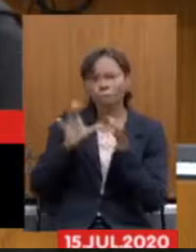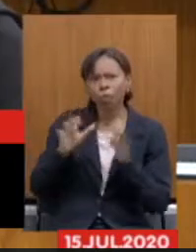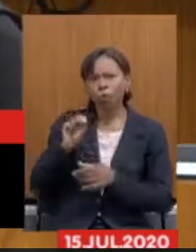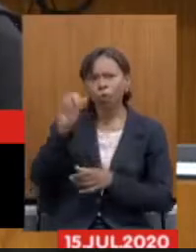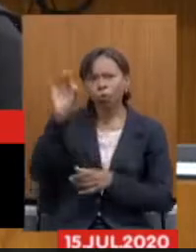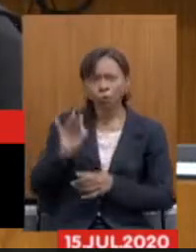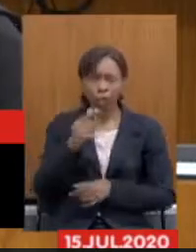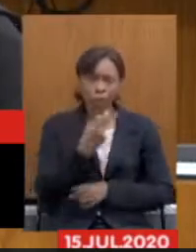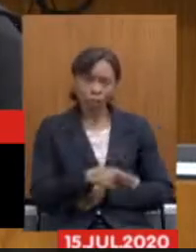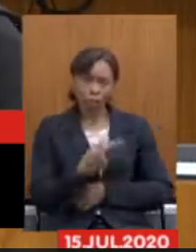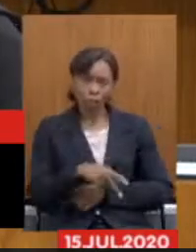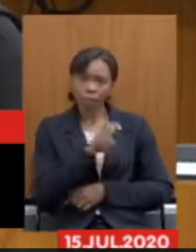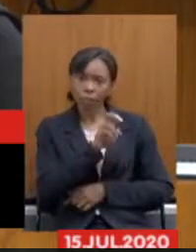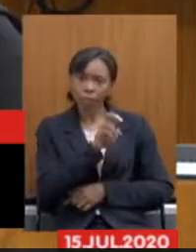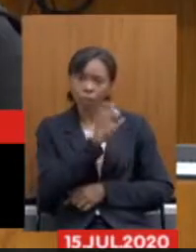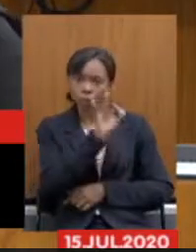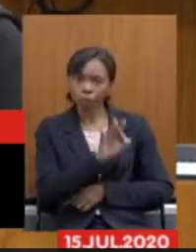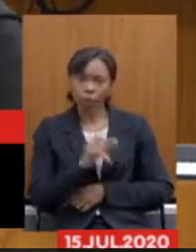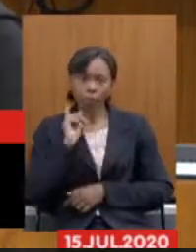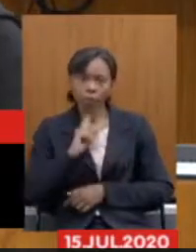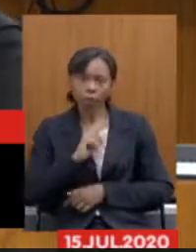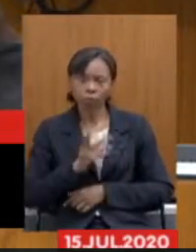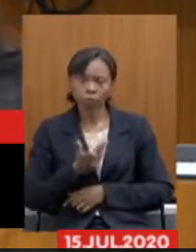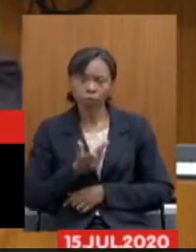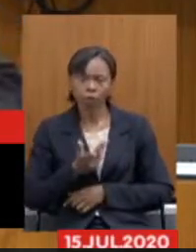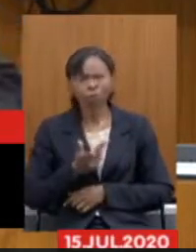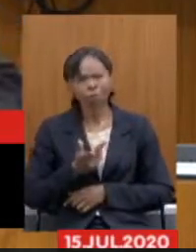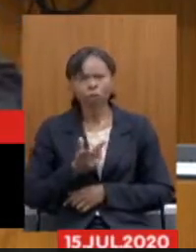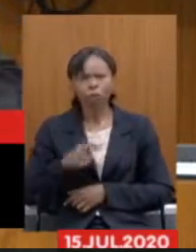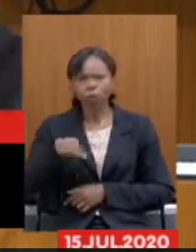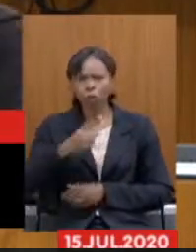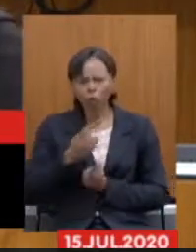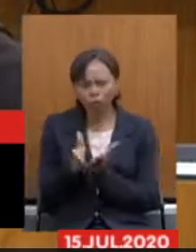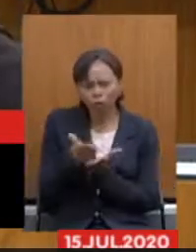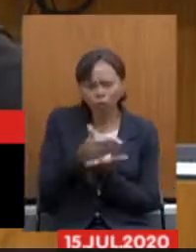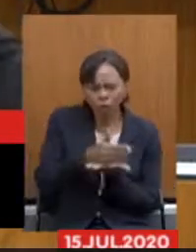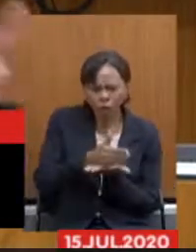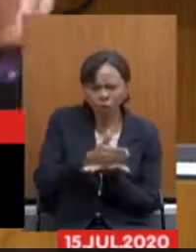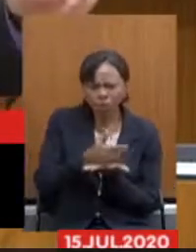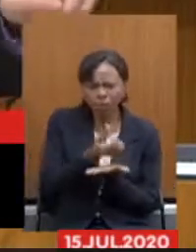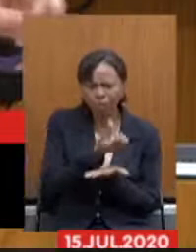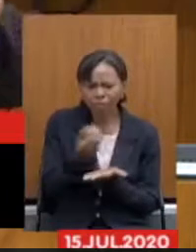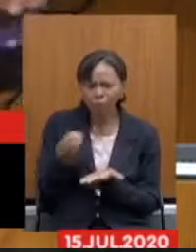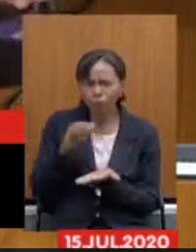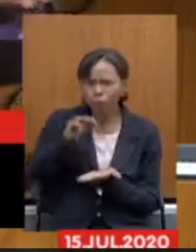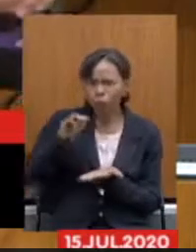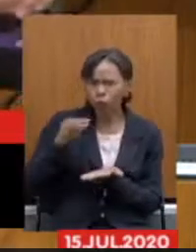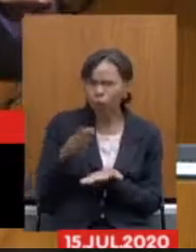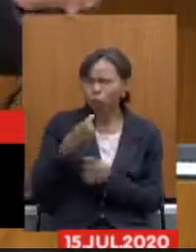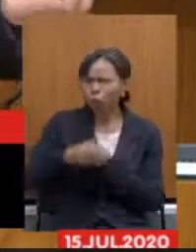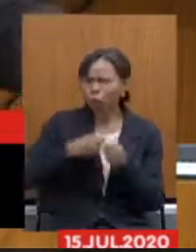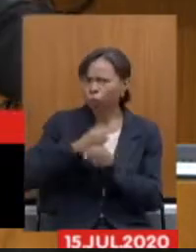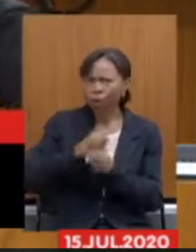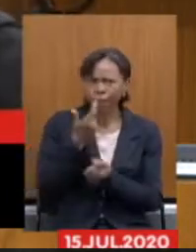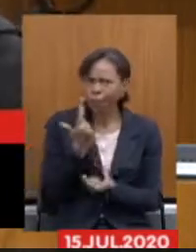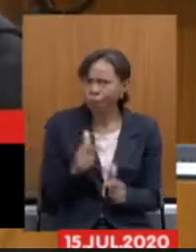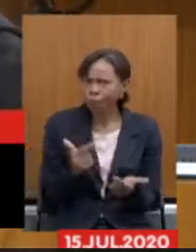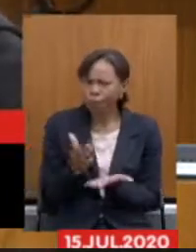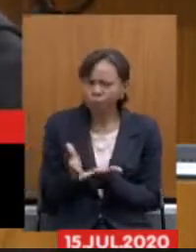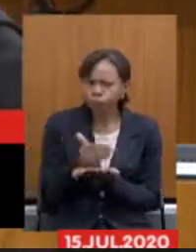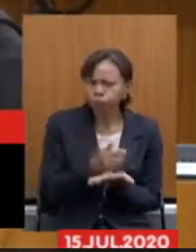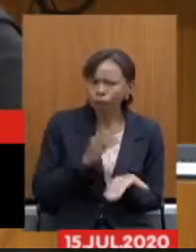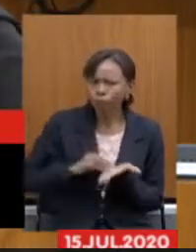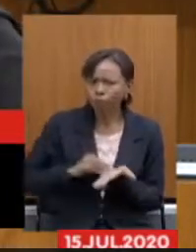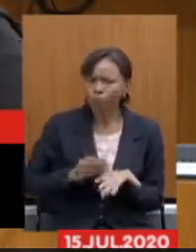Minas Gerais, cobramos 5%. Isso dá um... Nós deixamos de arrecadar 600 milhões ao ano. Eles estão falando em economia de 2 bilhões.